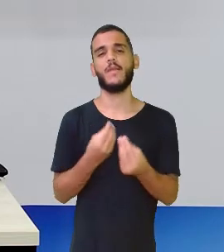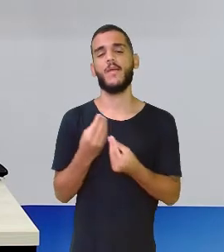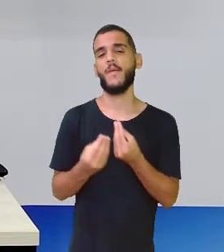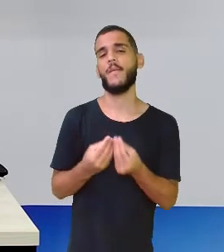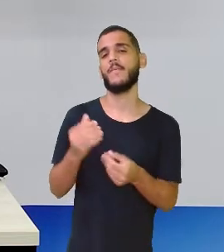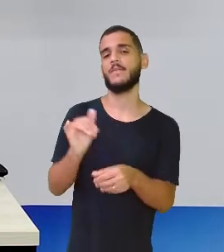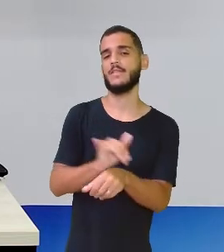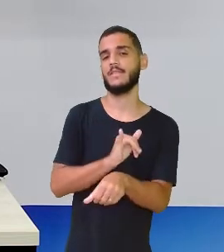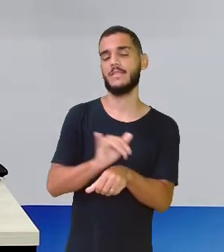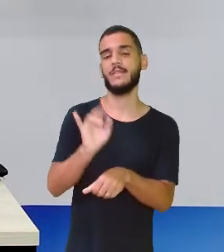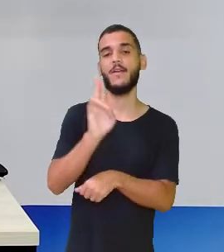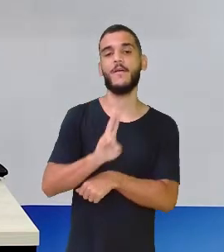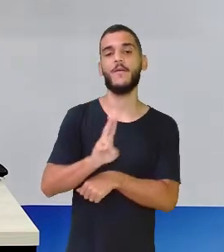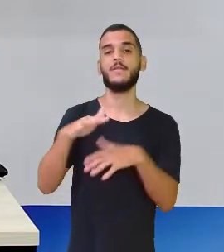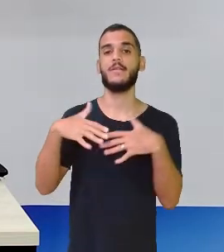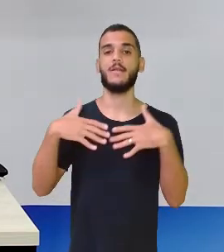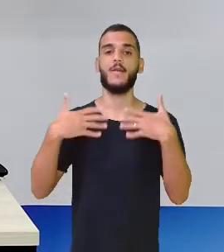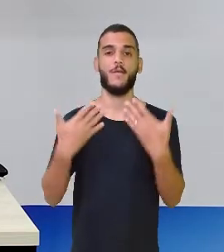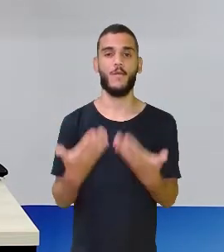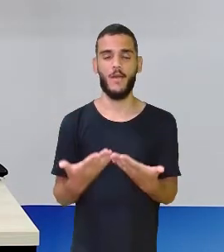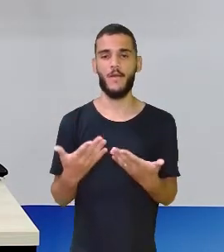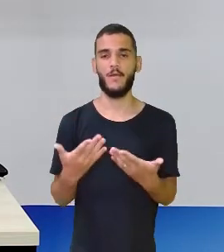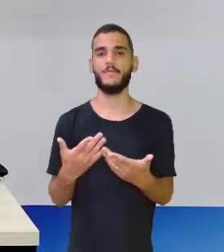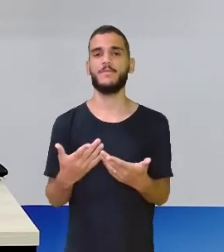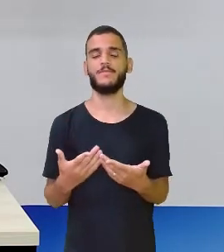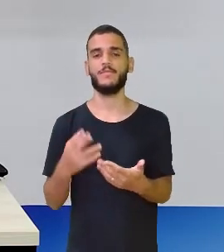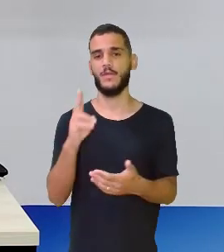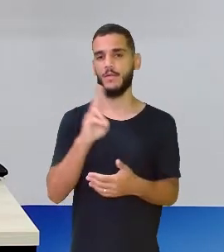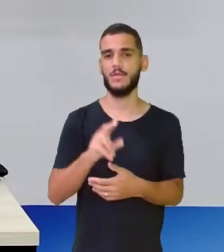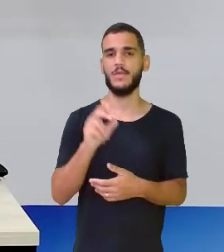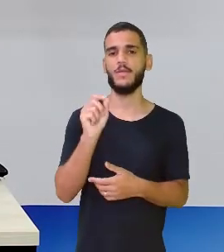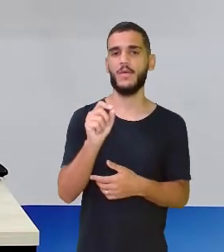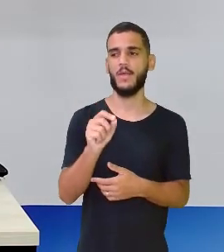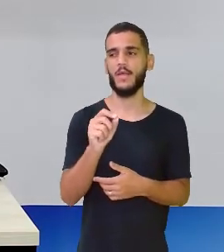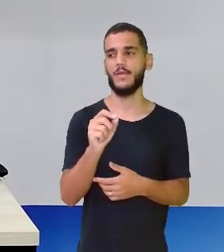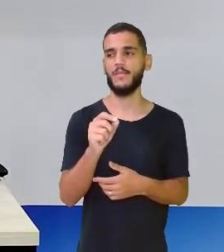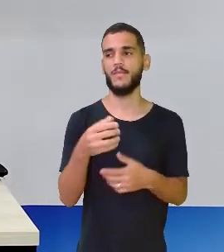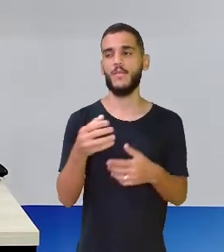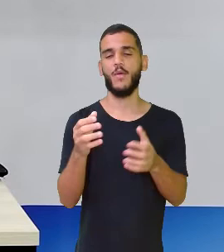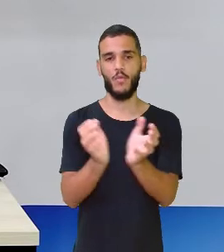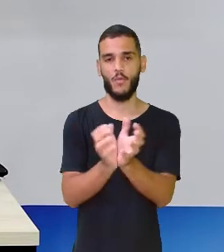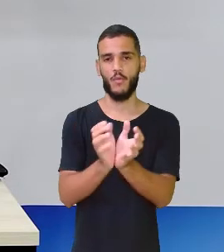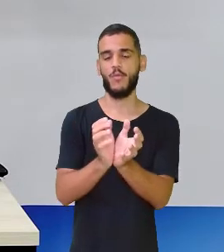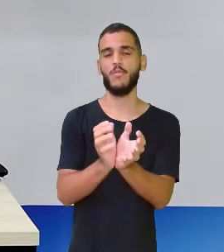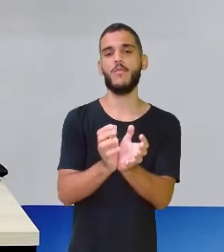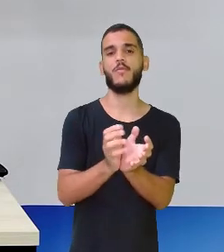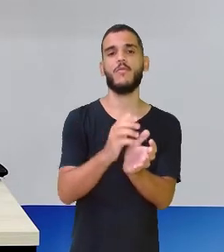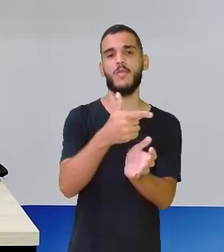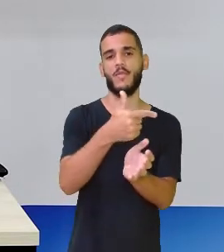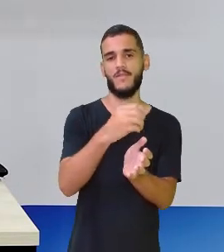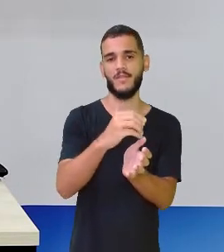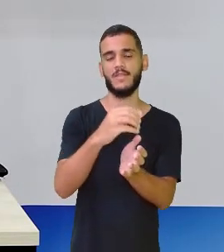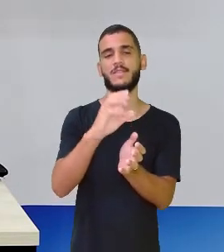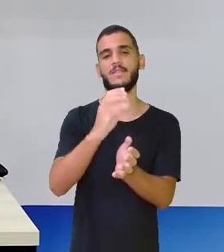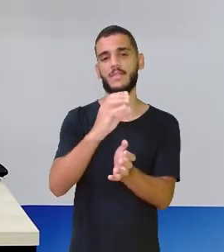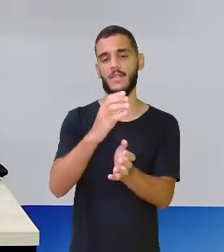fazer essa divisão? De dois em dois. Ó. Dois. Quatro.